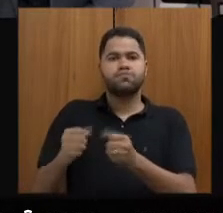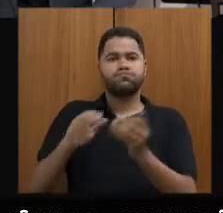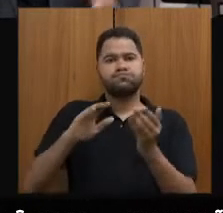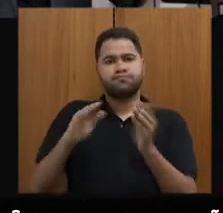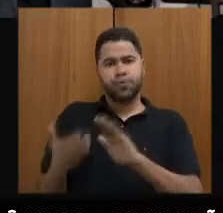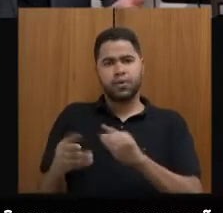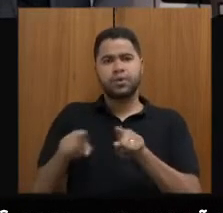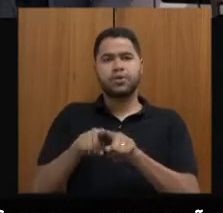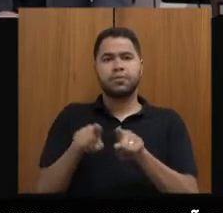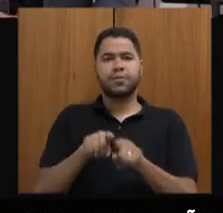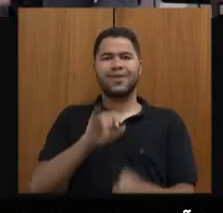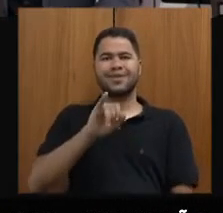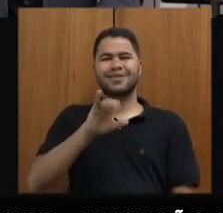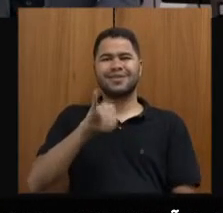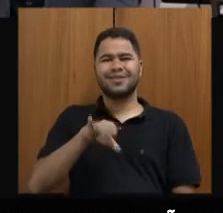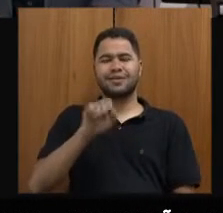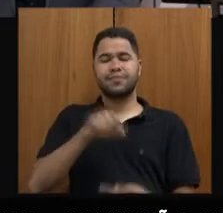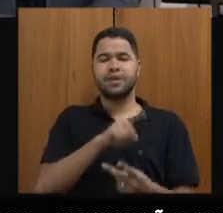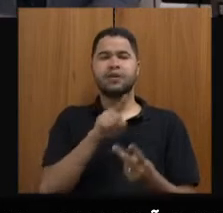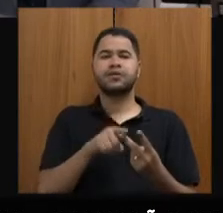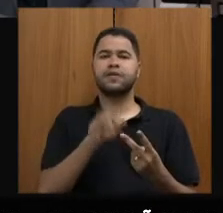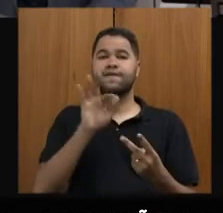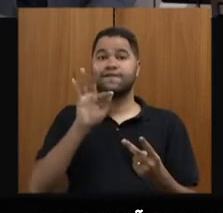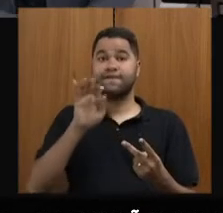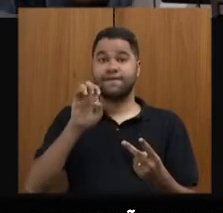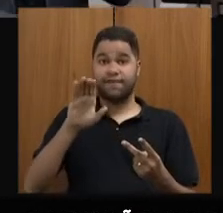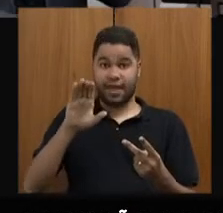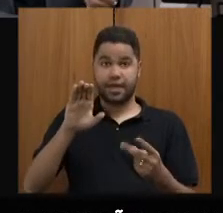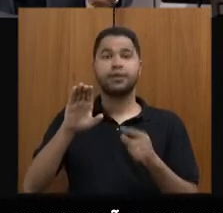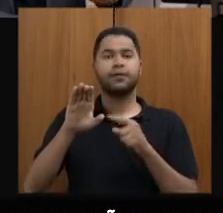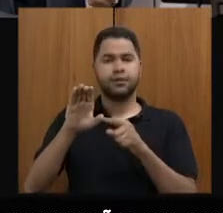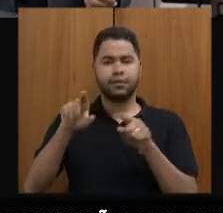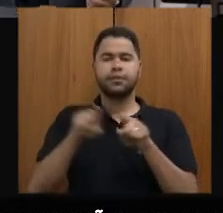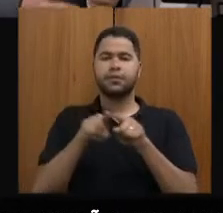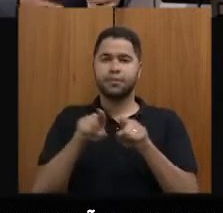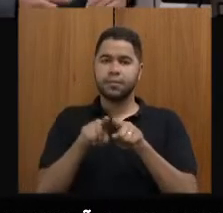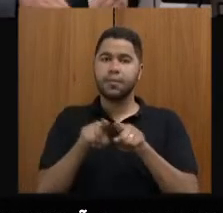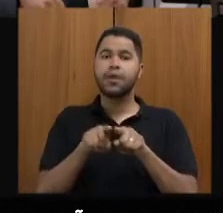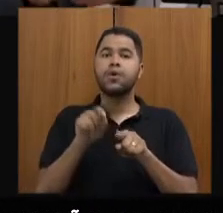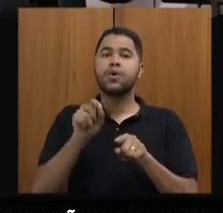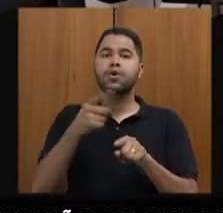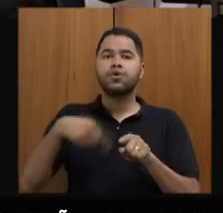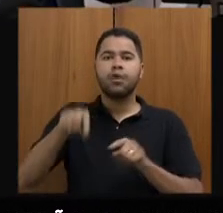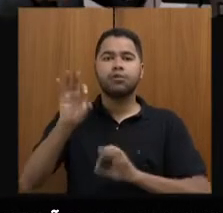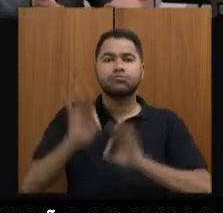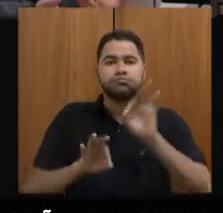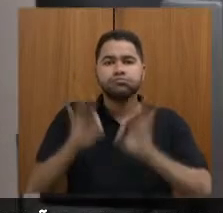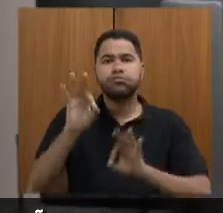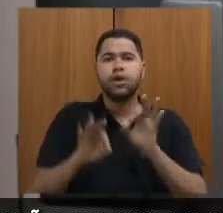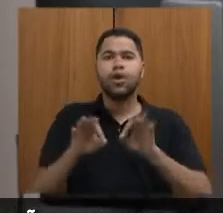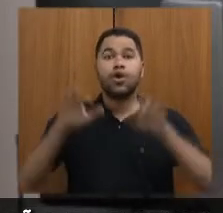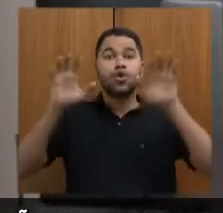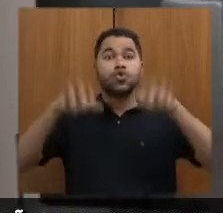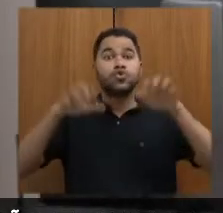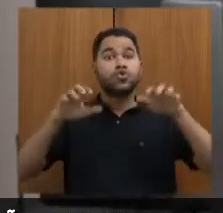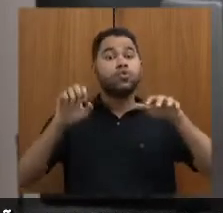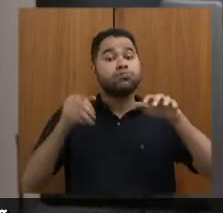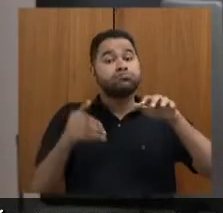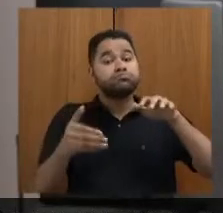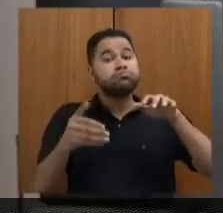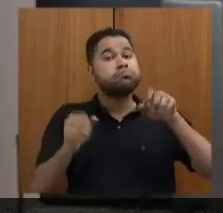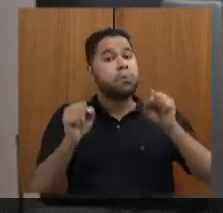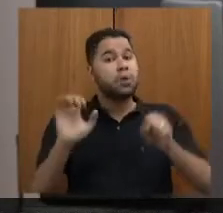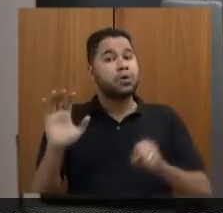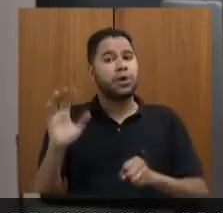do ICMS, nós temos usado o FEC, por exemplo, para, sobretudo, nos prepararmos para as chuvas que porventura venham,